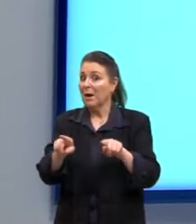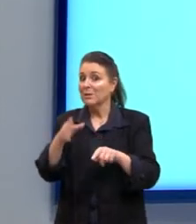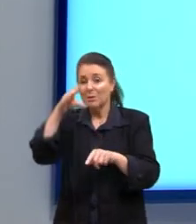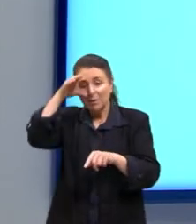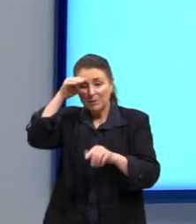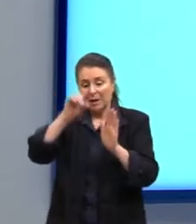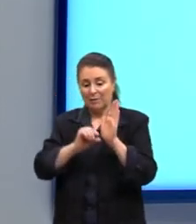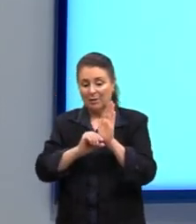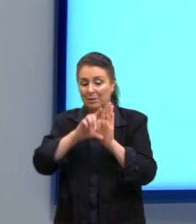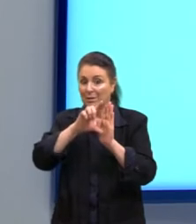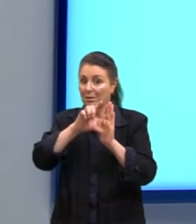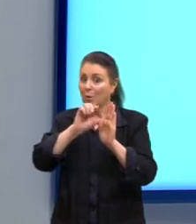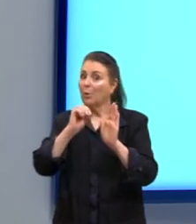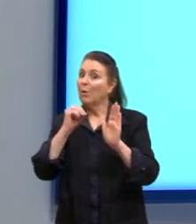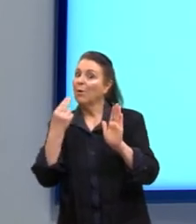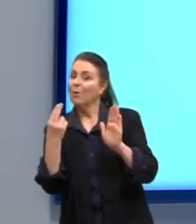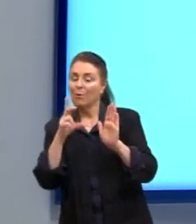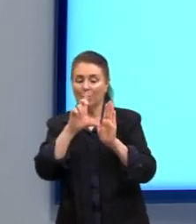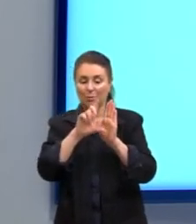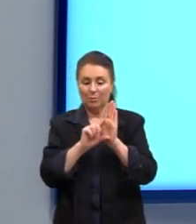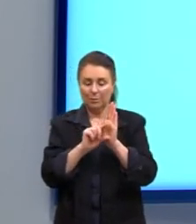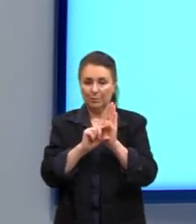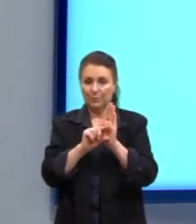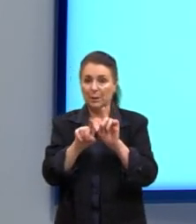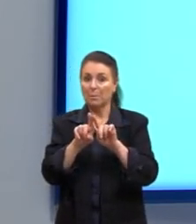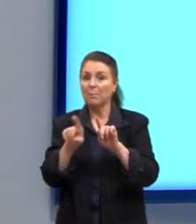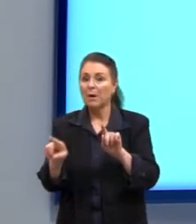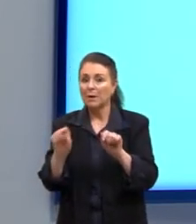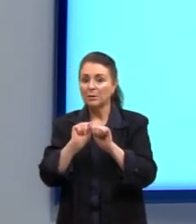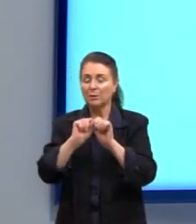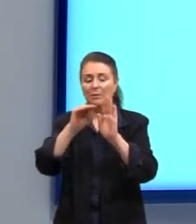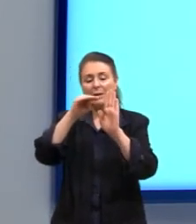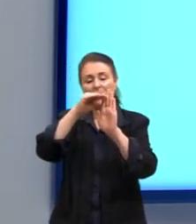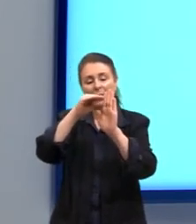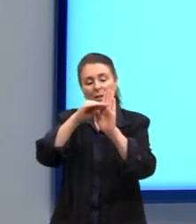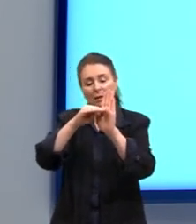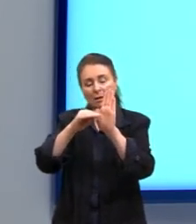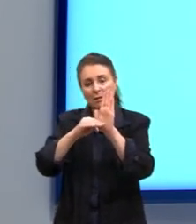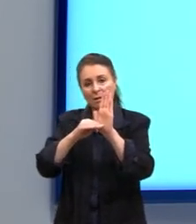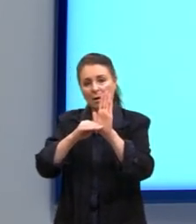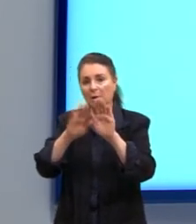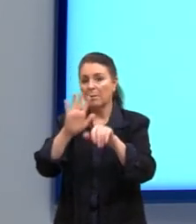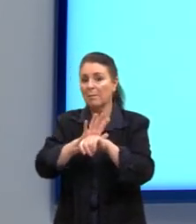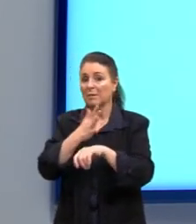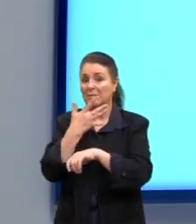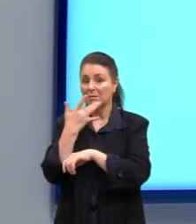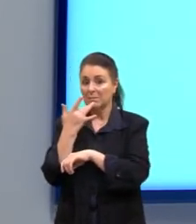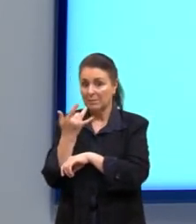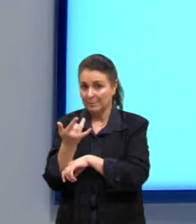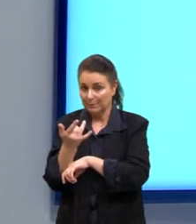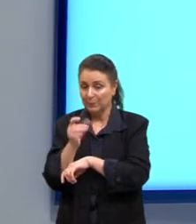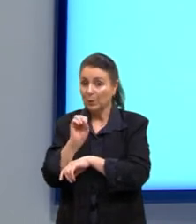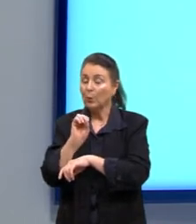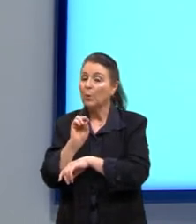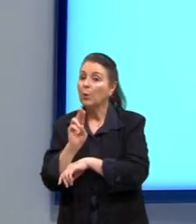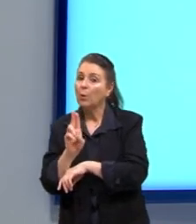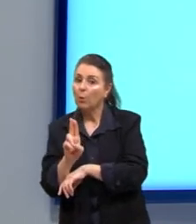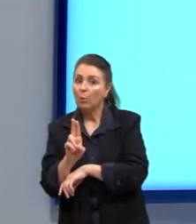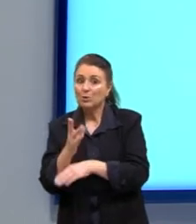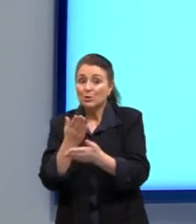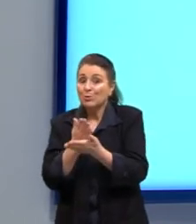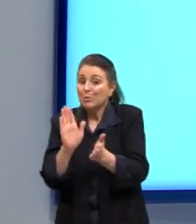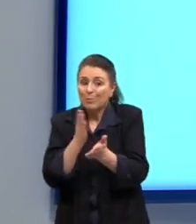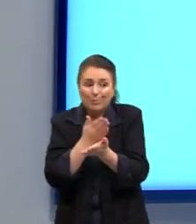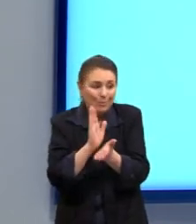valores. Mas, quando a gente lista eles, fica, às vezes, mais fácil. Ou, então, a gente não se perde.